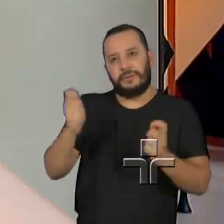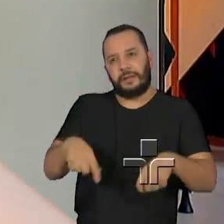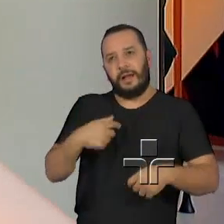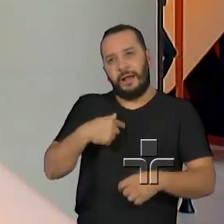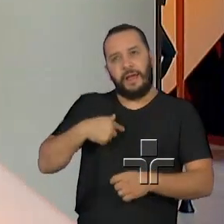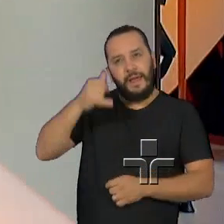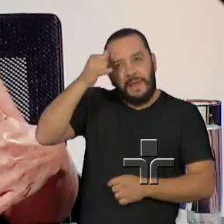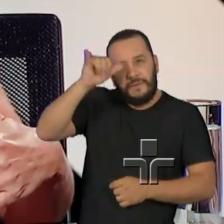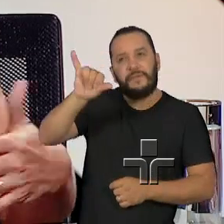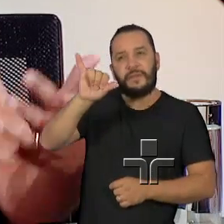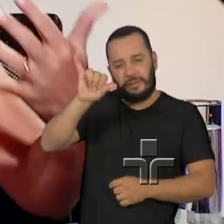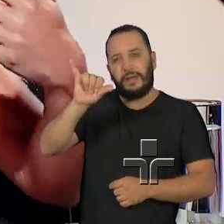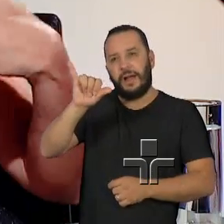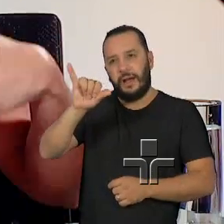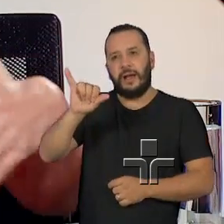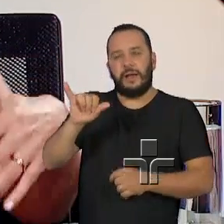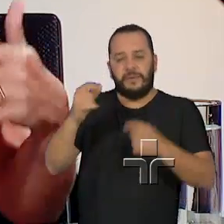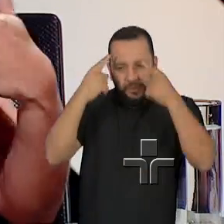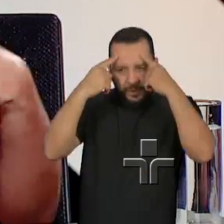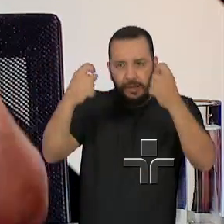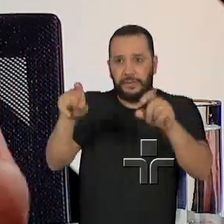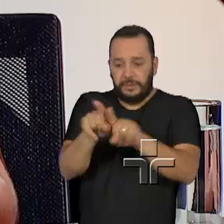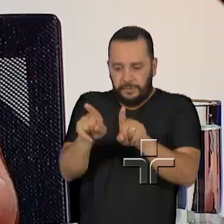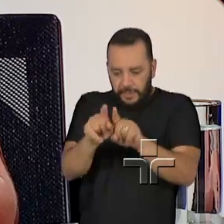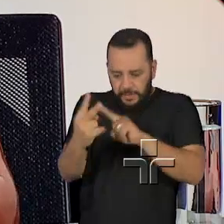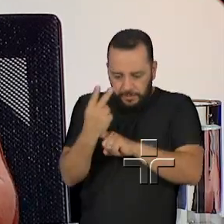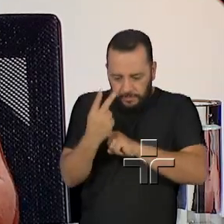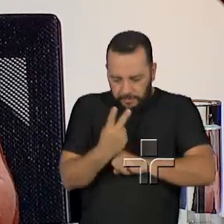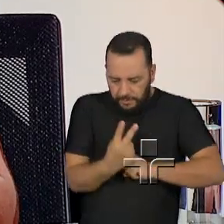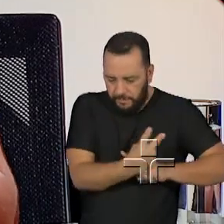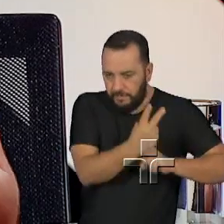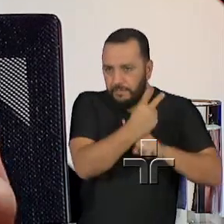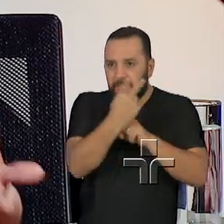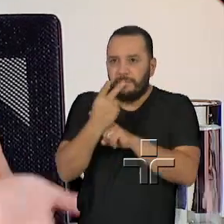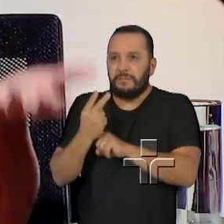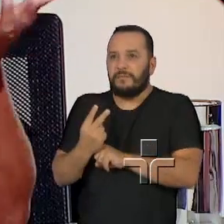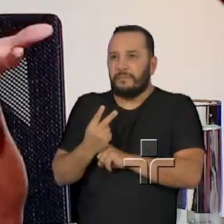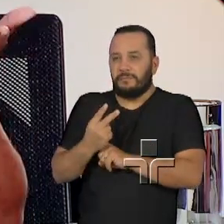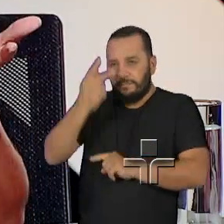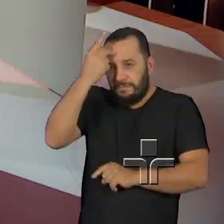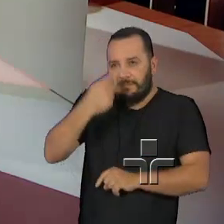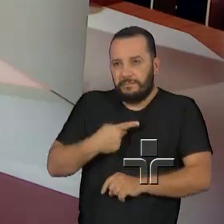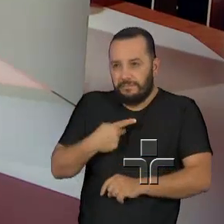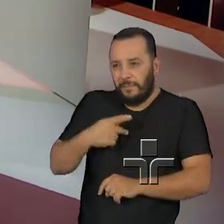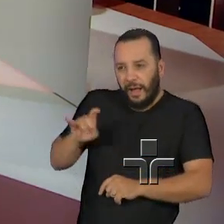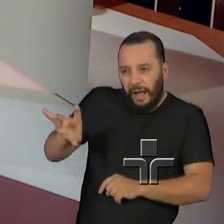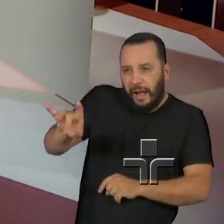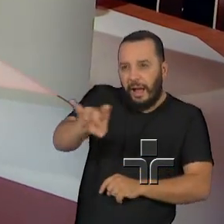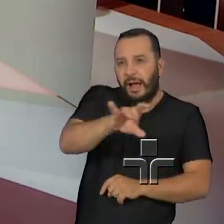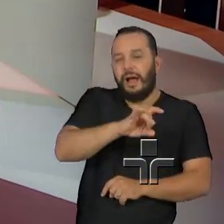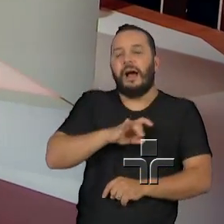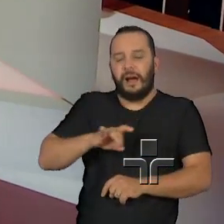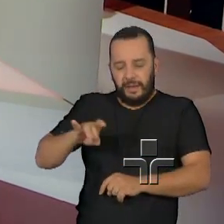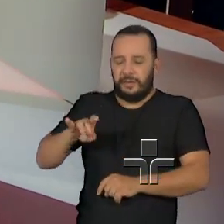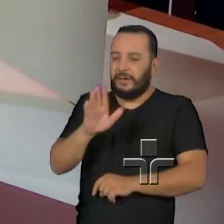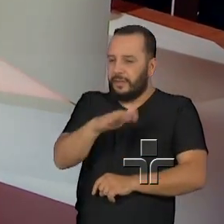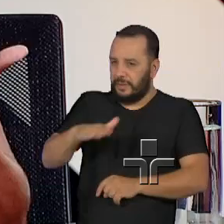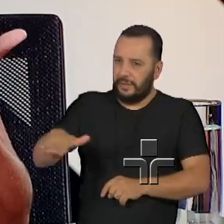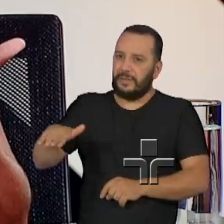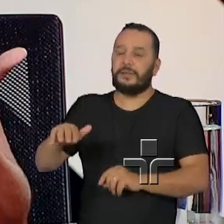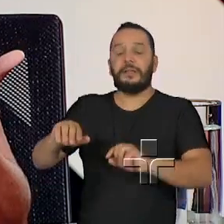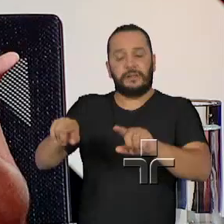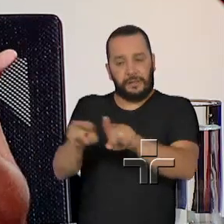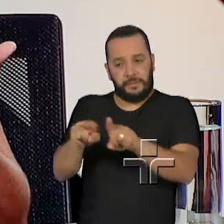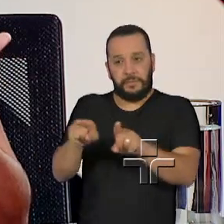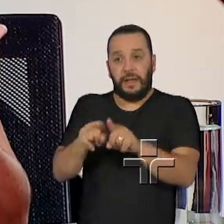autocuidado, a promoção do autocuidado e da autoproteção de cada criança e fazer, eventualmente, a violência vir à tona. No segundo momento,